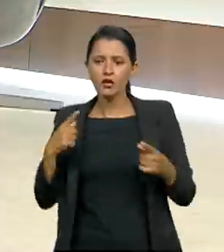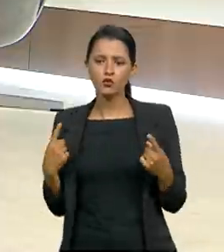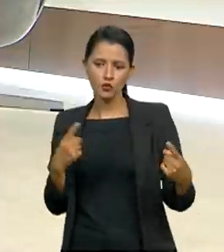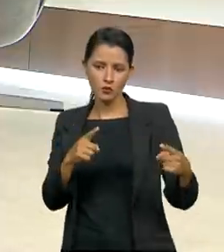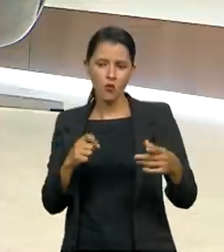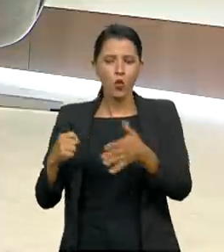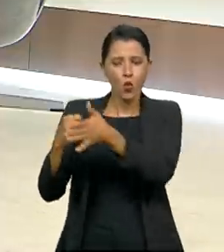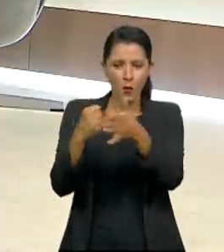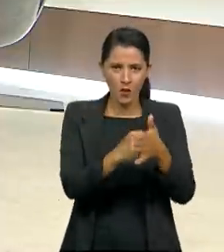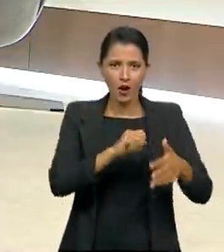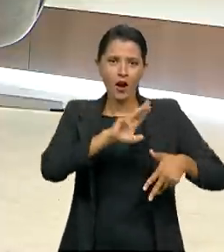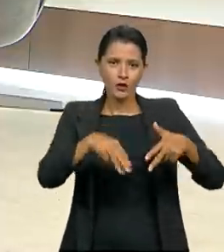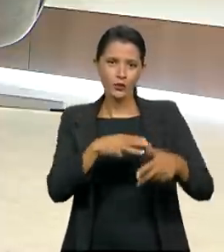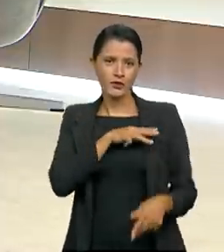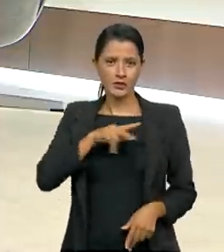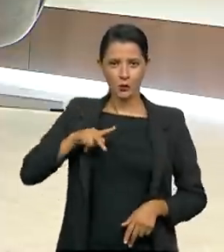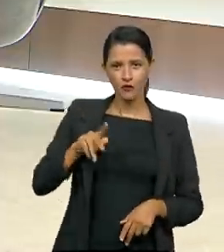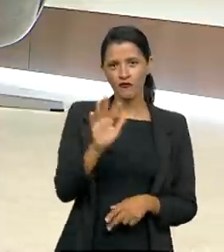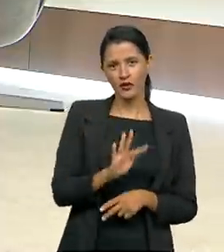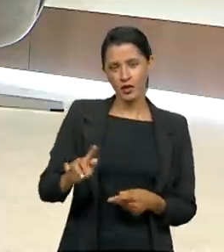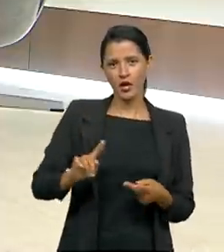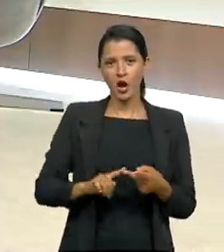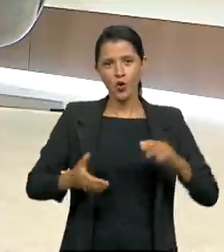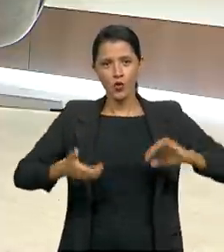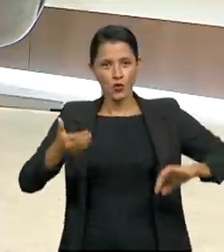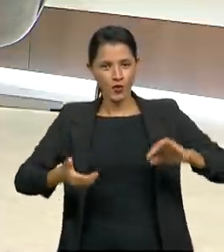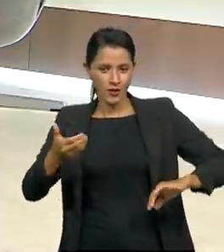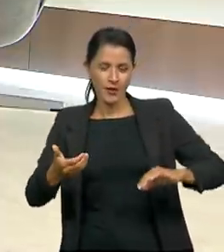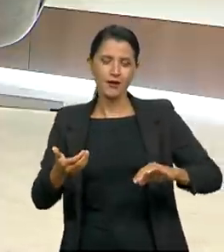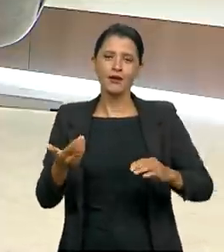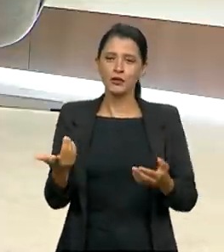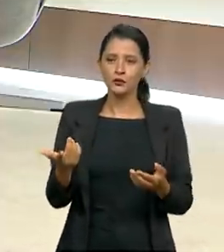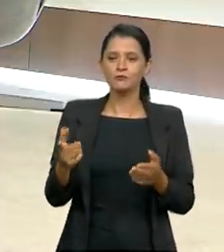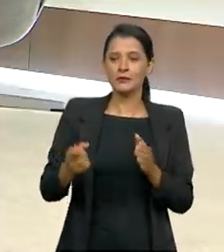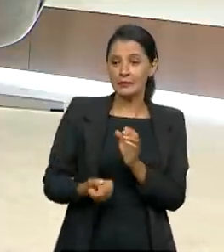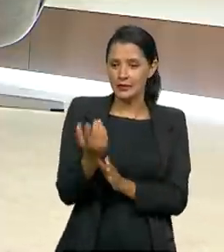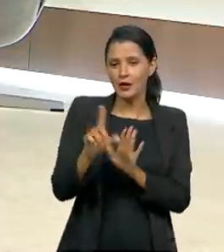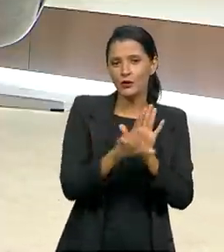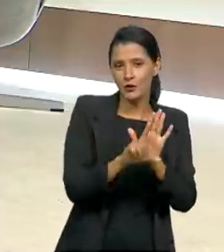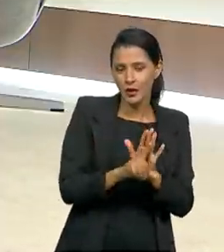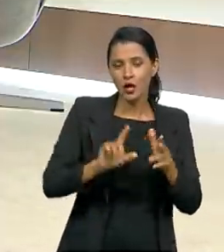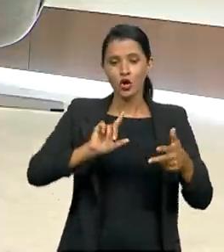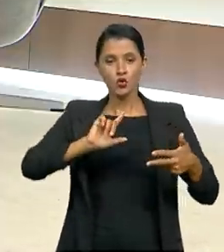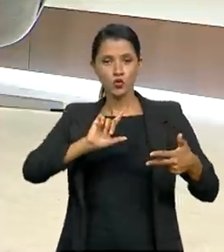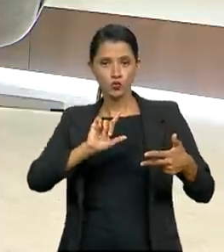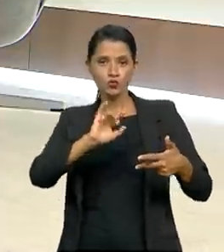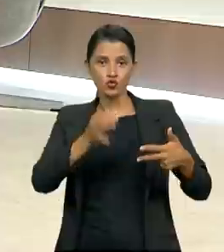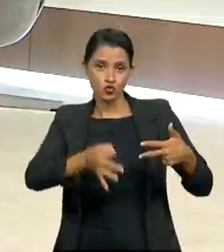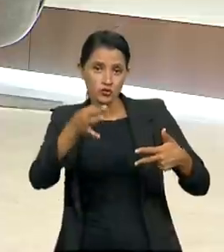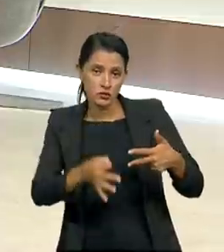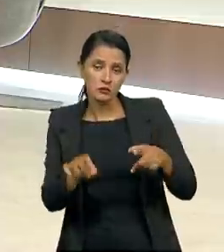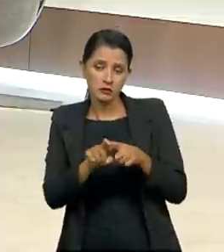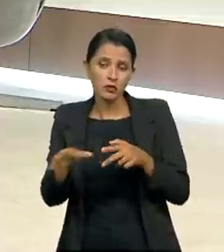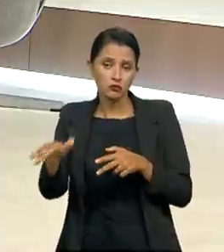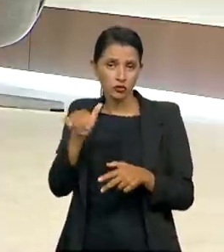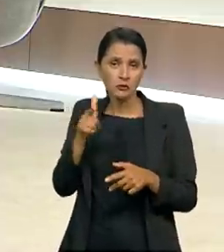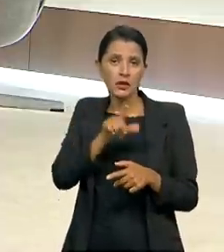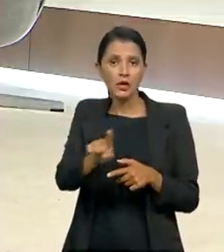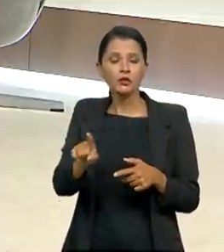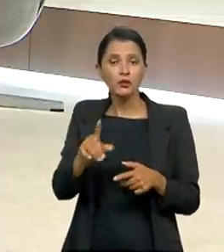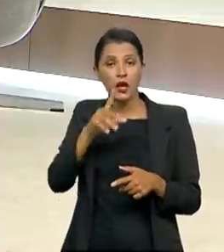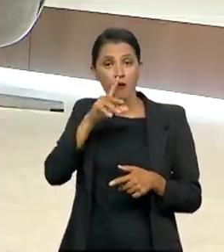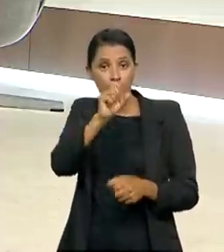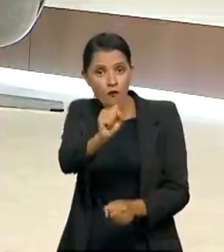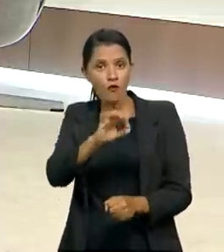Ministério Público Federal, Congresso Nacional na elaboração de leis, o Judiciário quando é acionado, obviamente, as forças